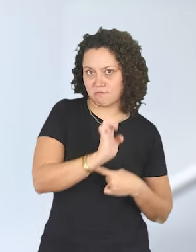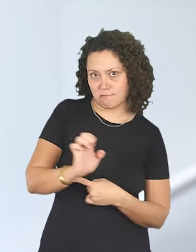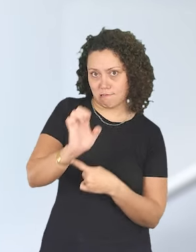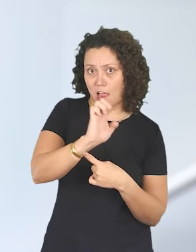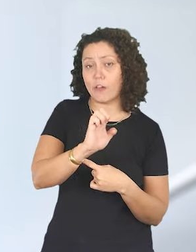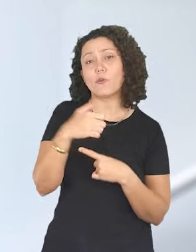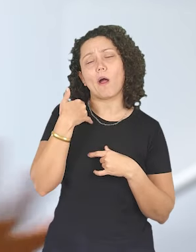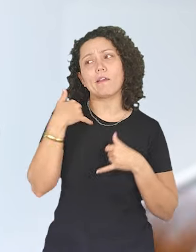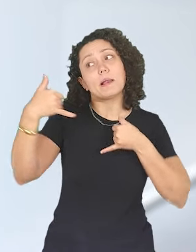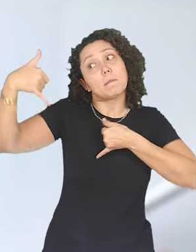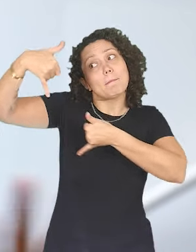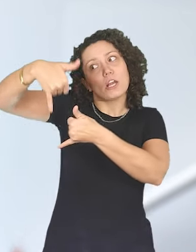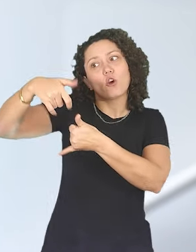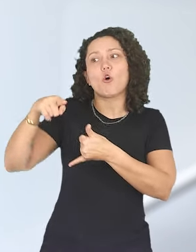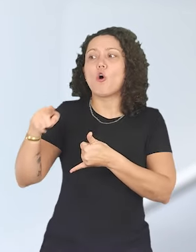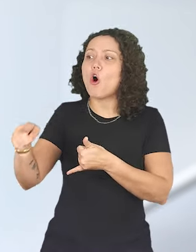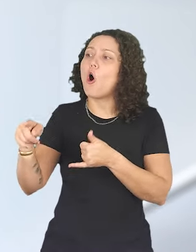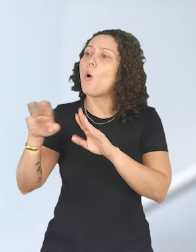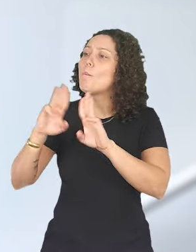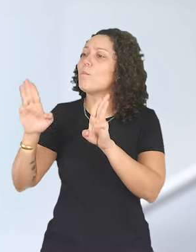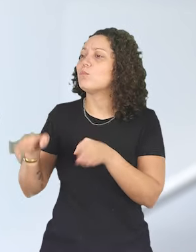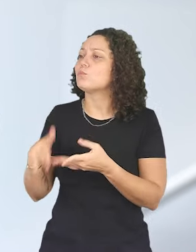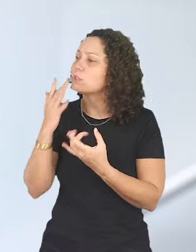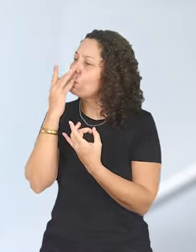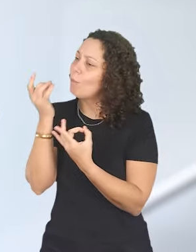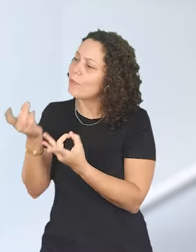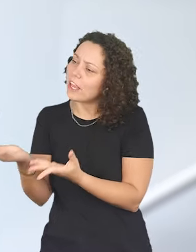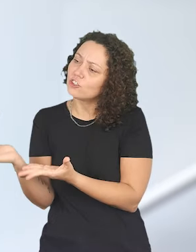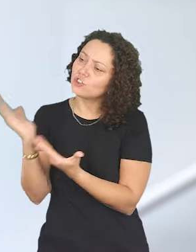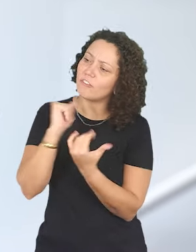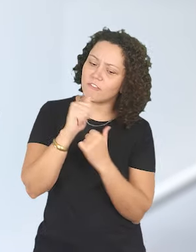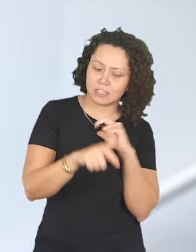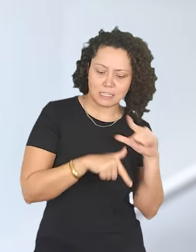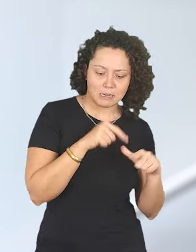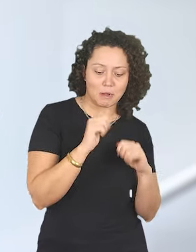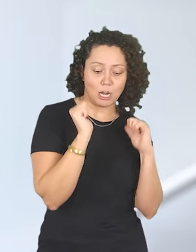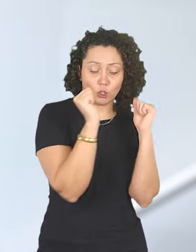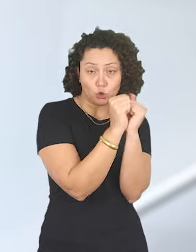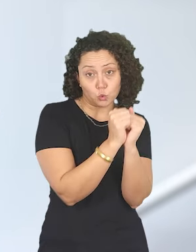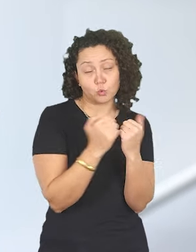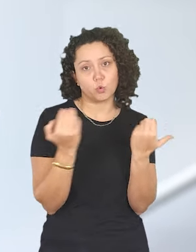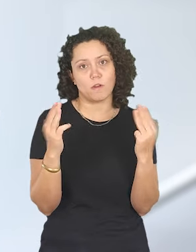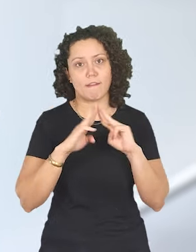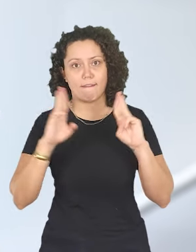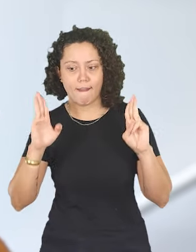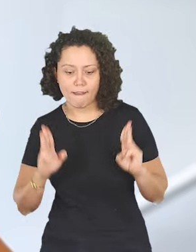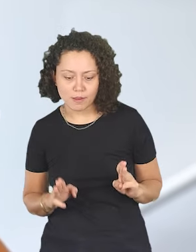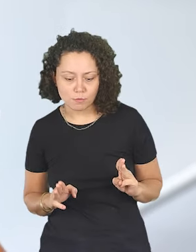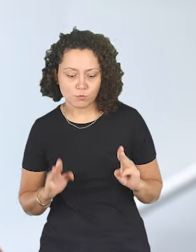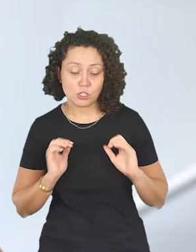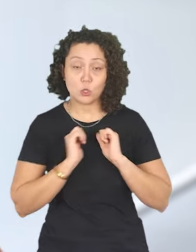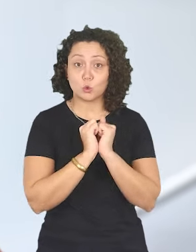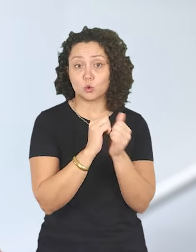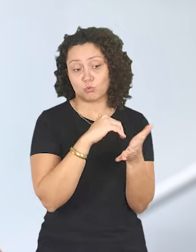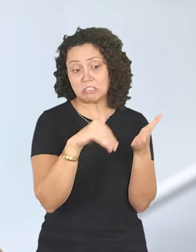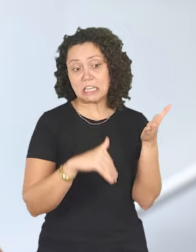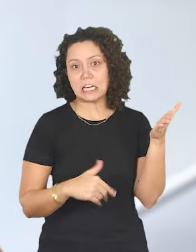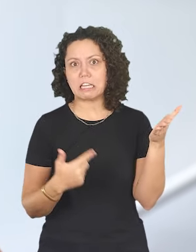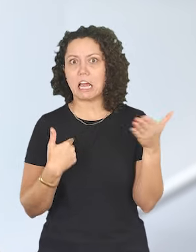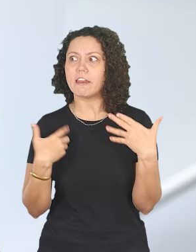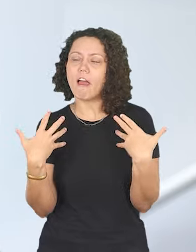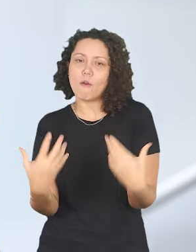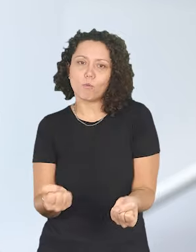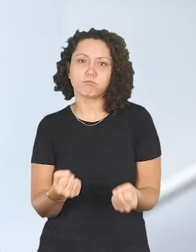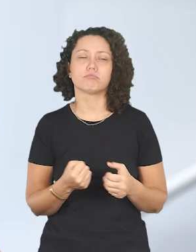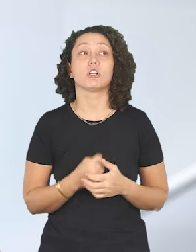falou é melhor você vir para cá, deixa aí o museu e vem para cá agora. Como o museu pertence à secretaria, claro que eu obedeci e fui,